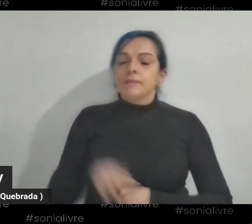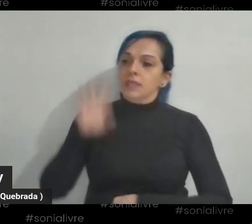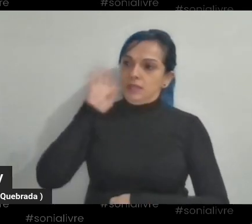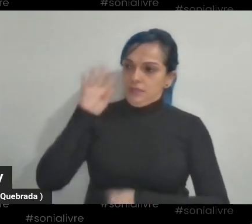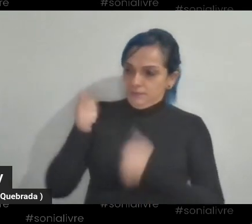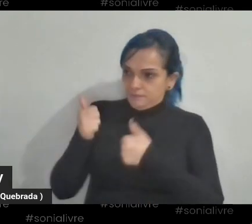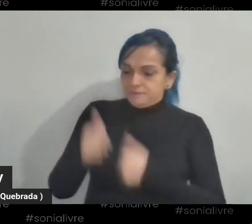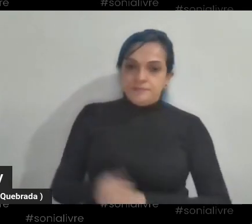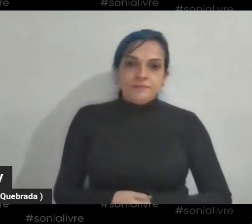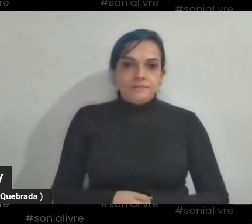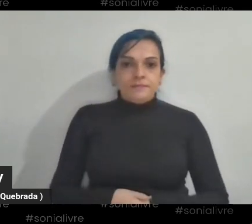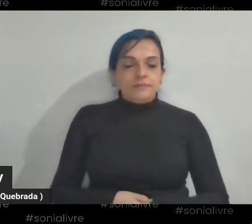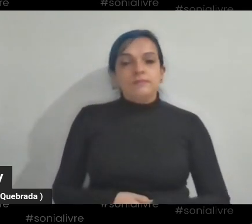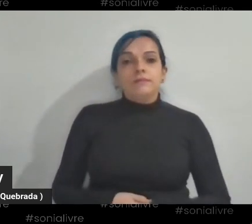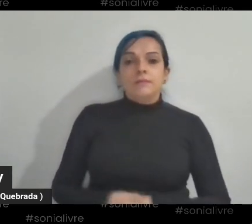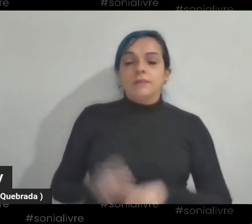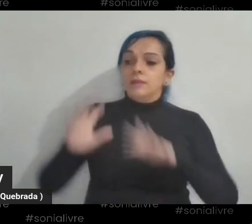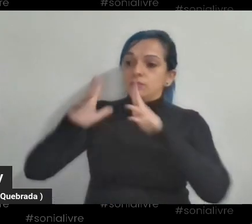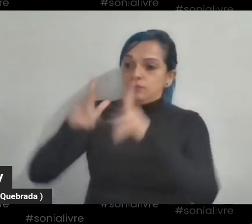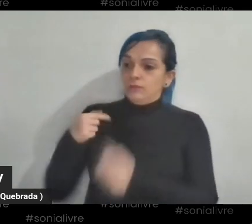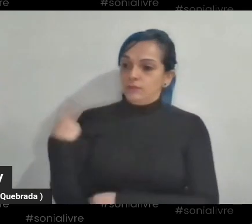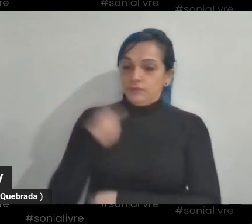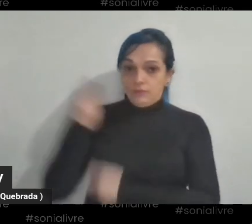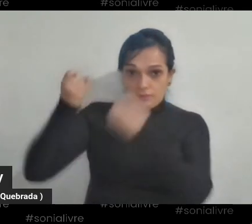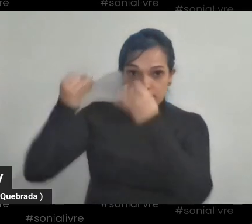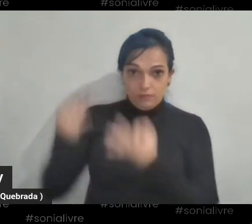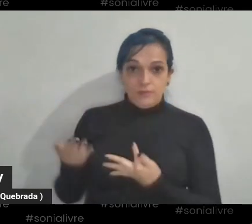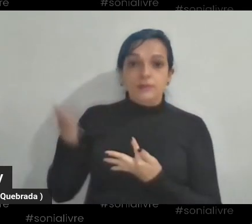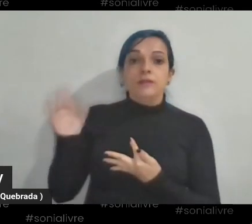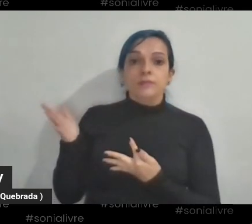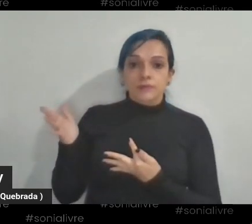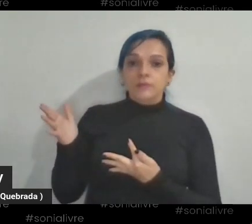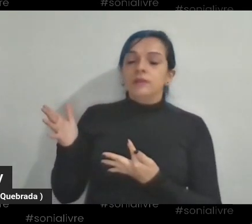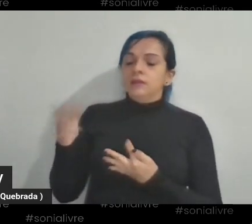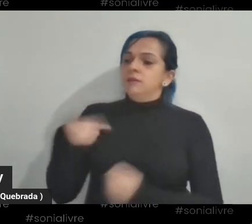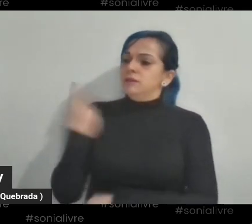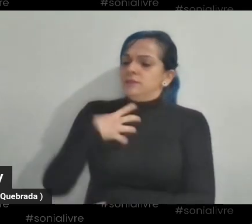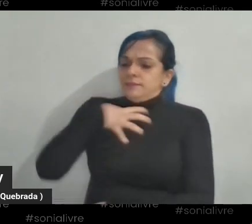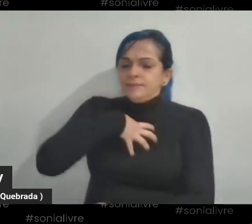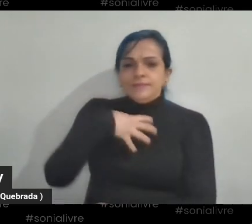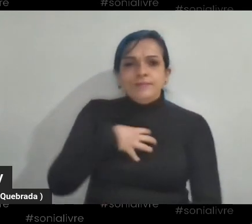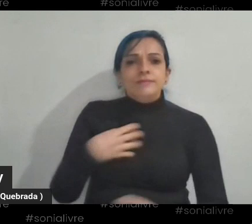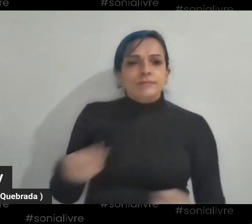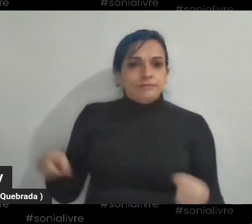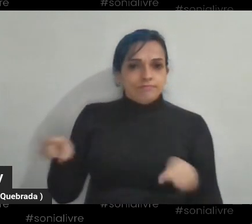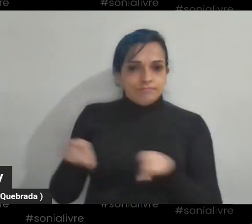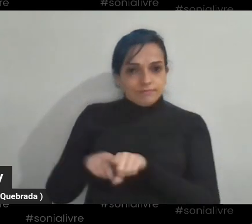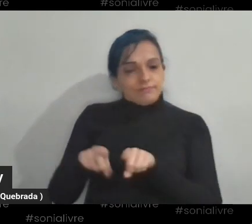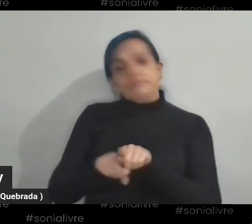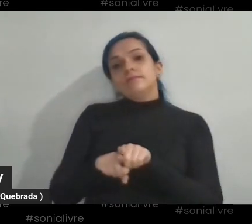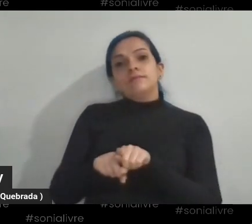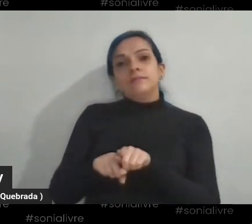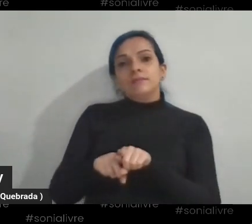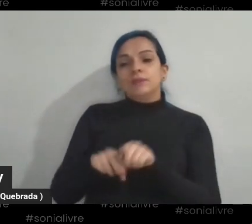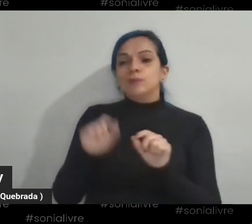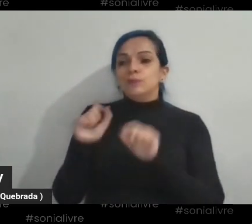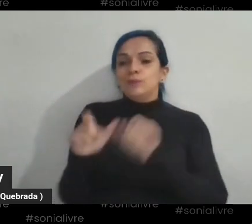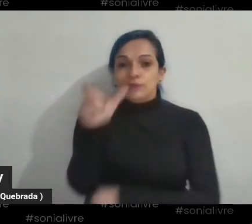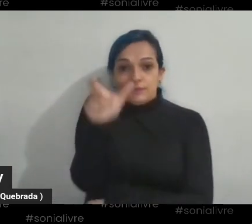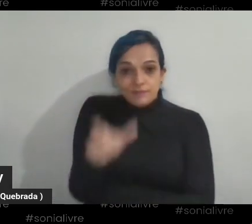Olha, de tudo aquilo que nós falamos aqui, de tudo aquilo que nós sentimos, do que a Sônia